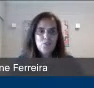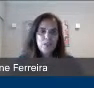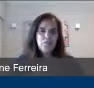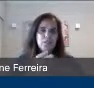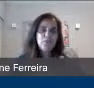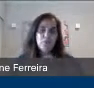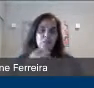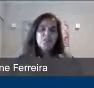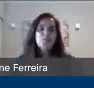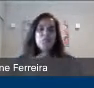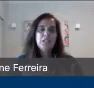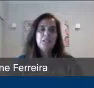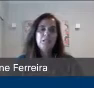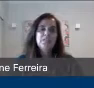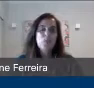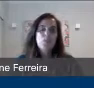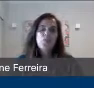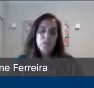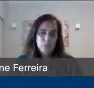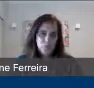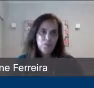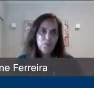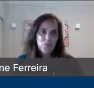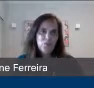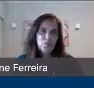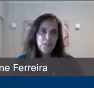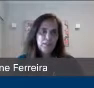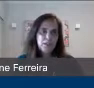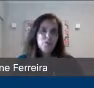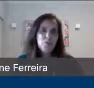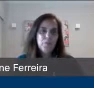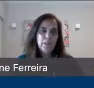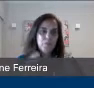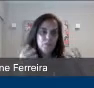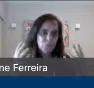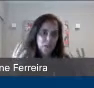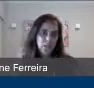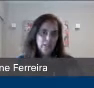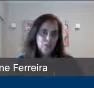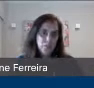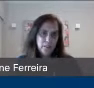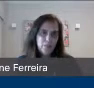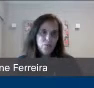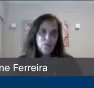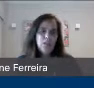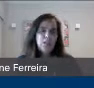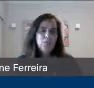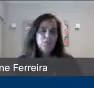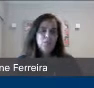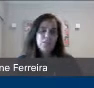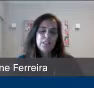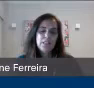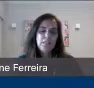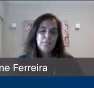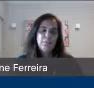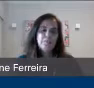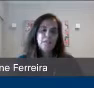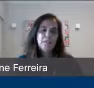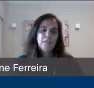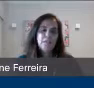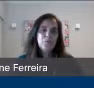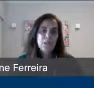tantas que a gente tem que ficar trocando, porque são muitos alunos que nós orientamos, como eu falei, nós temos 42 centros do Education USA